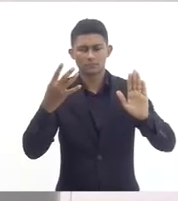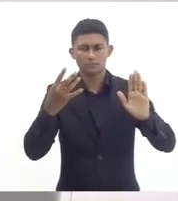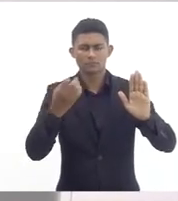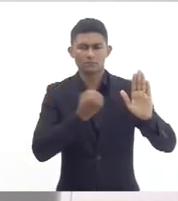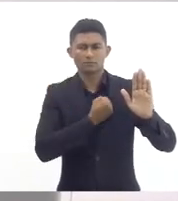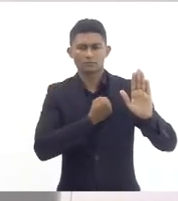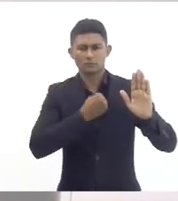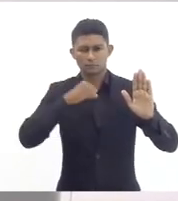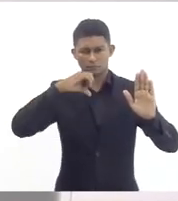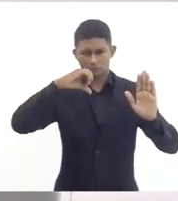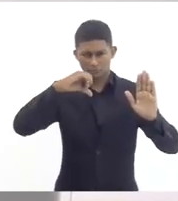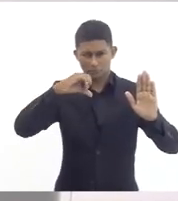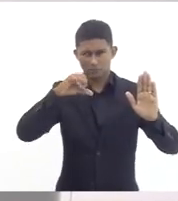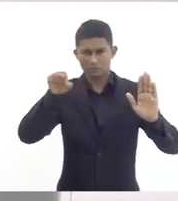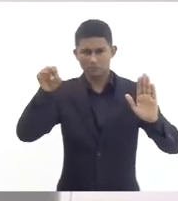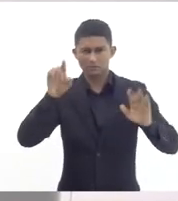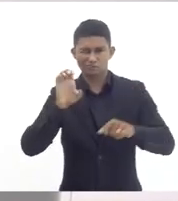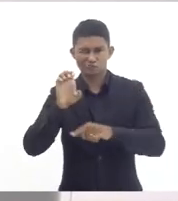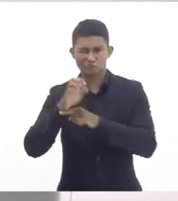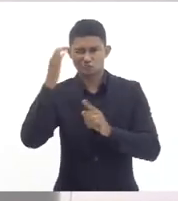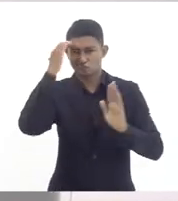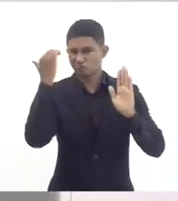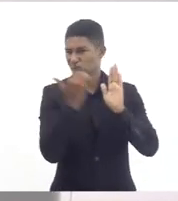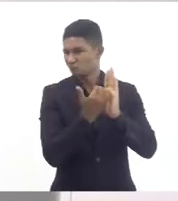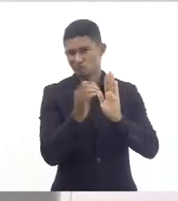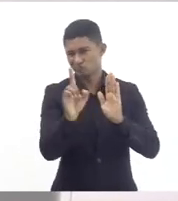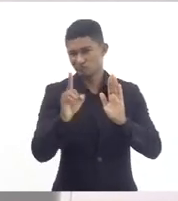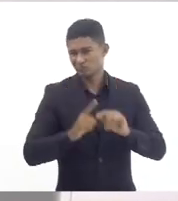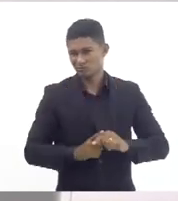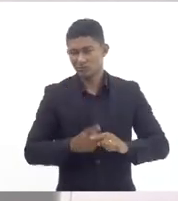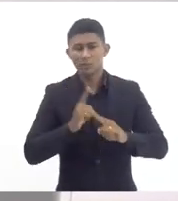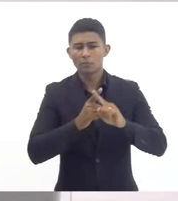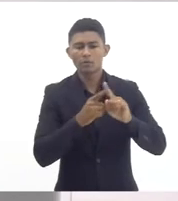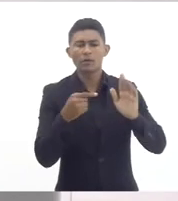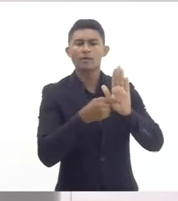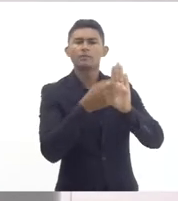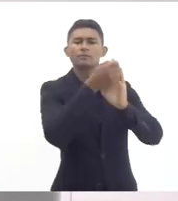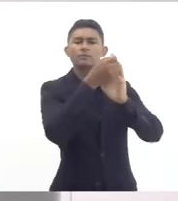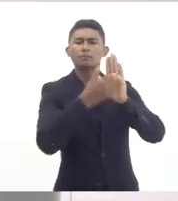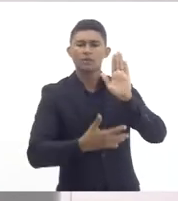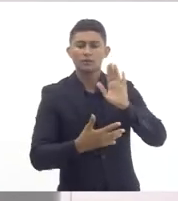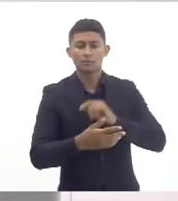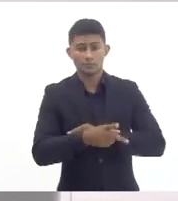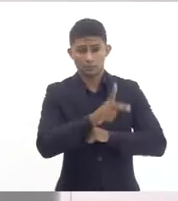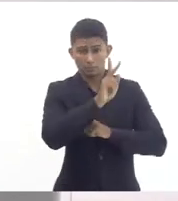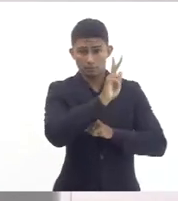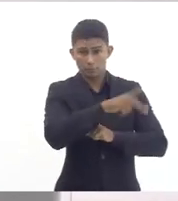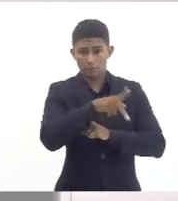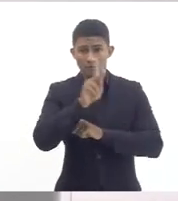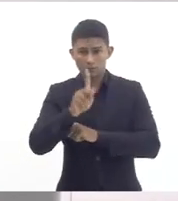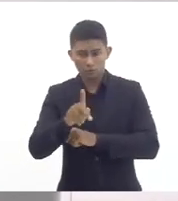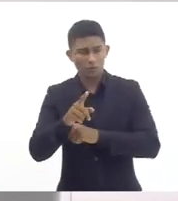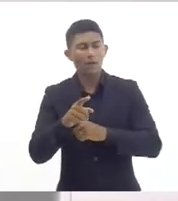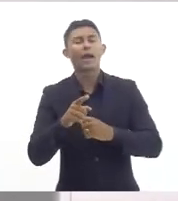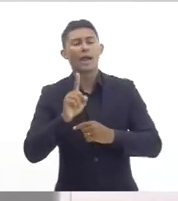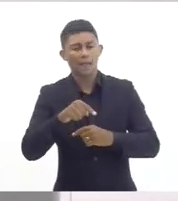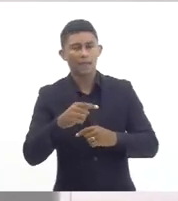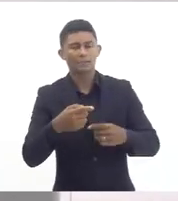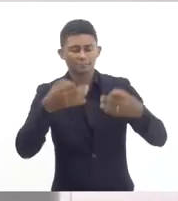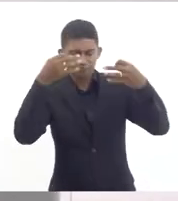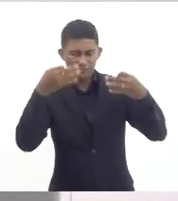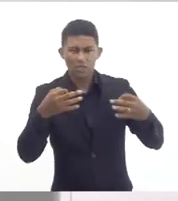os professores eles fazem parte desse insumo da educação e